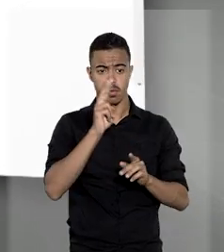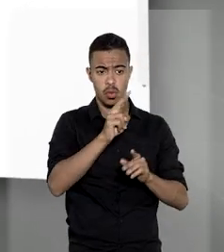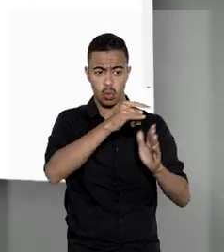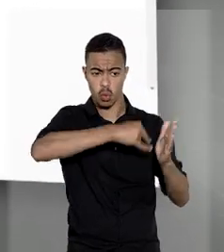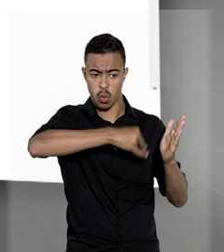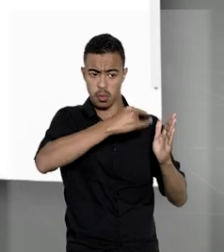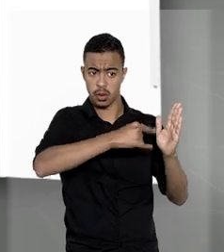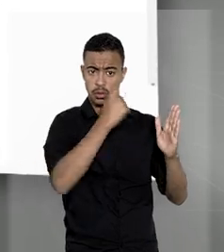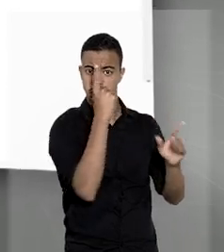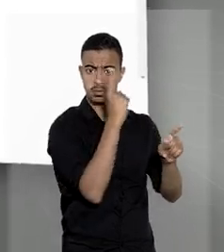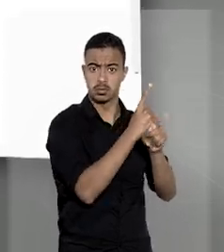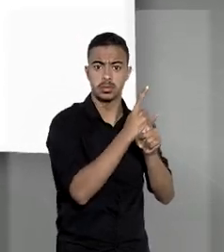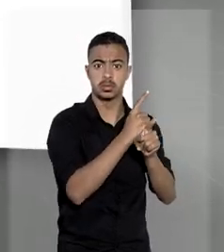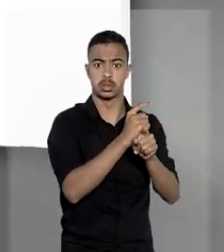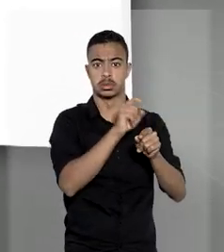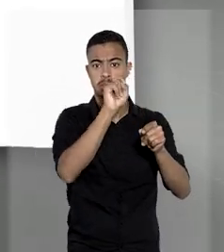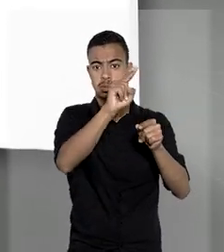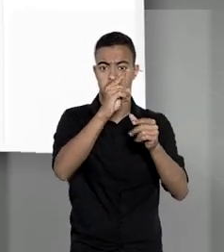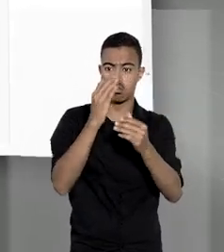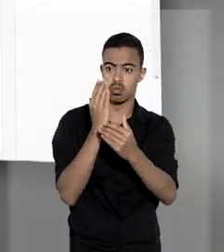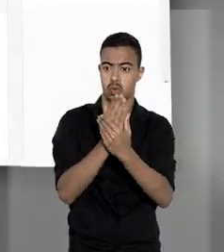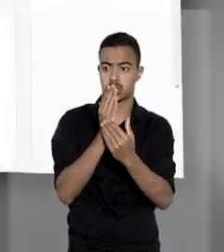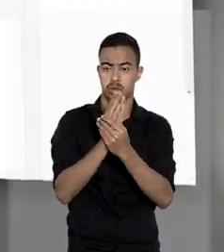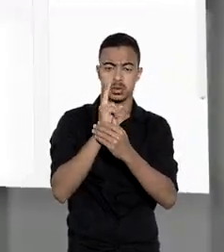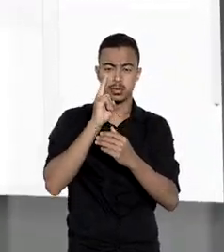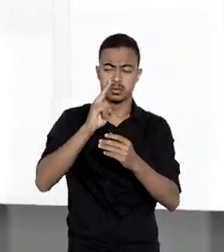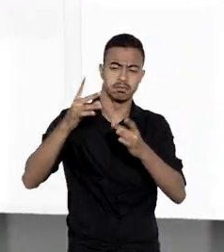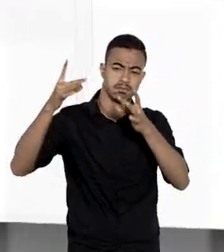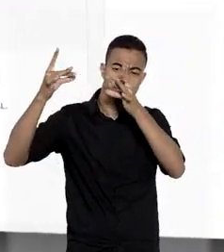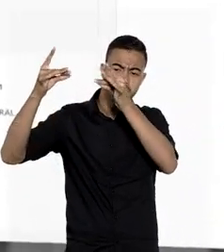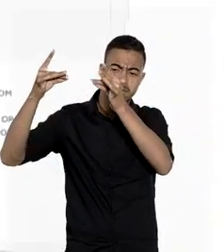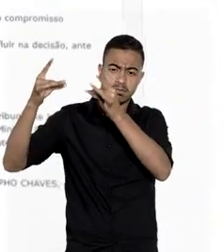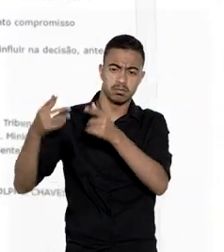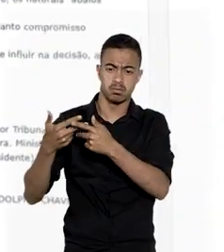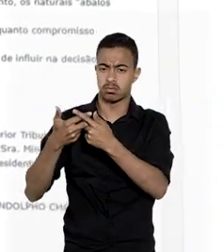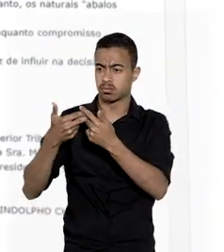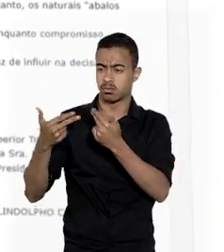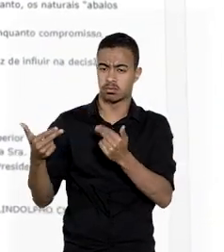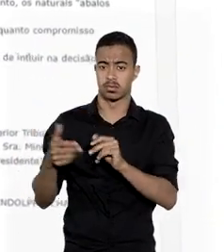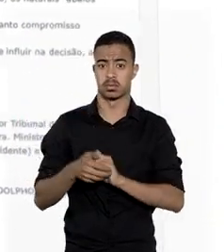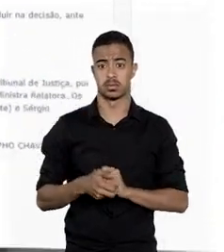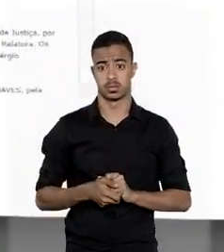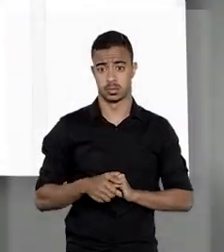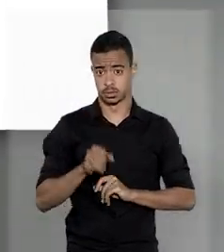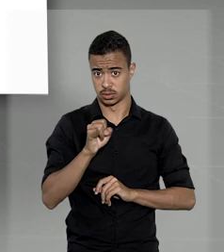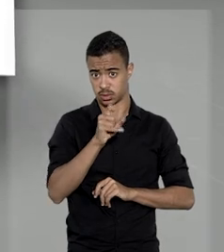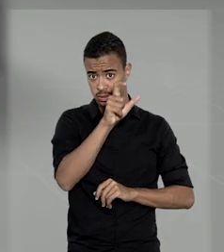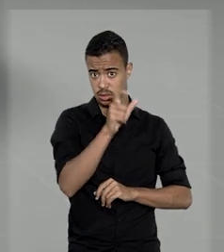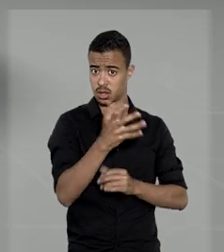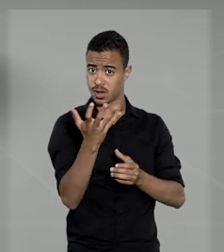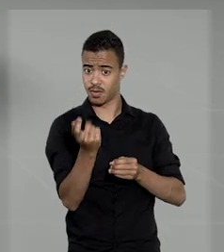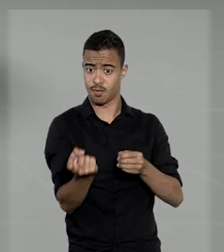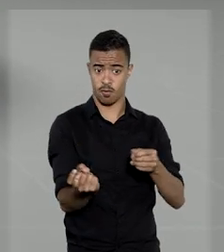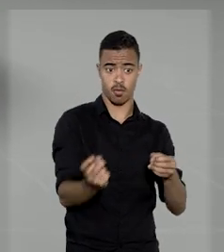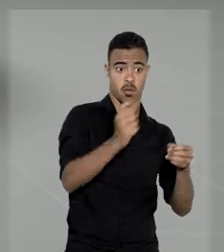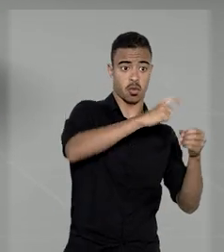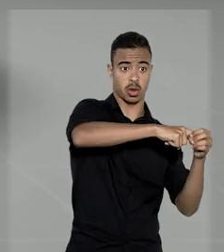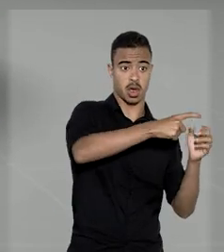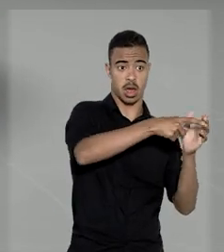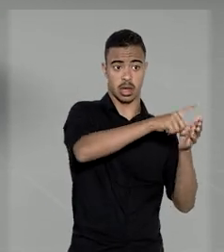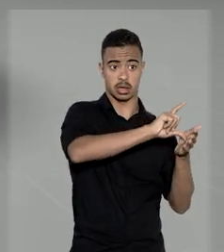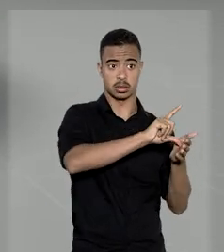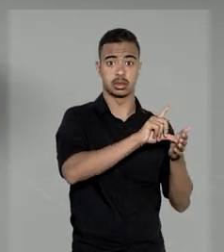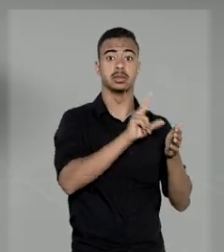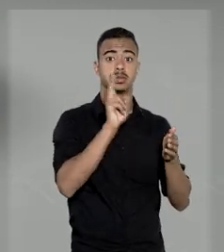encontrar o documento desejado, clique no link do processo para conferir todo o espelho do acórdon. Caso você queira voltar